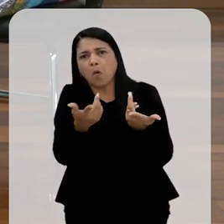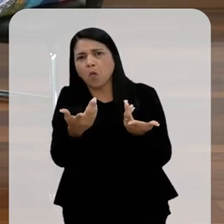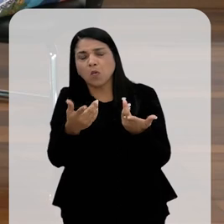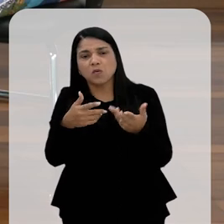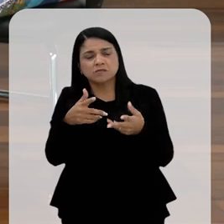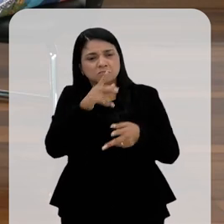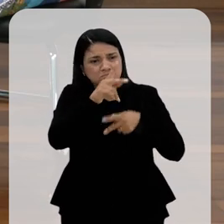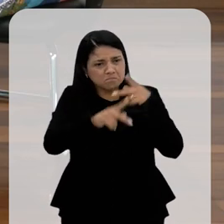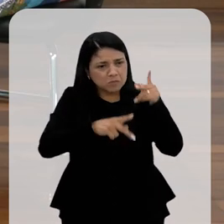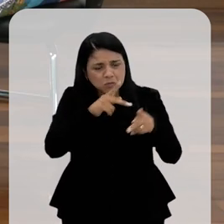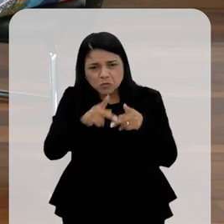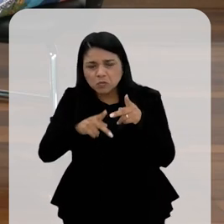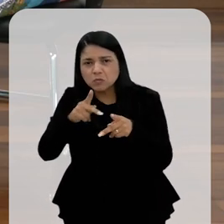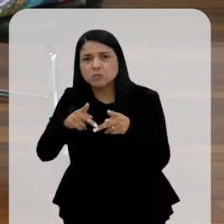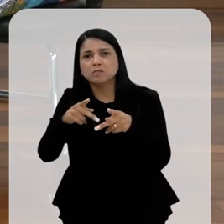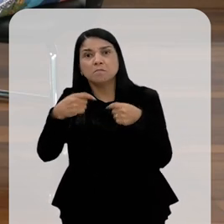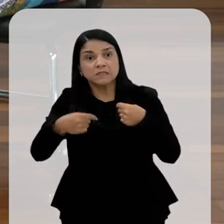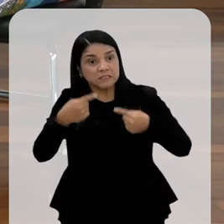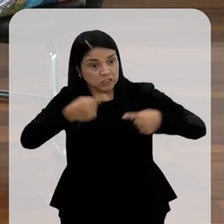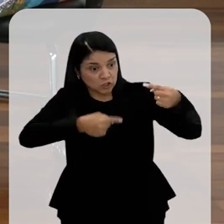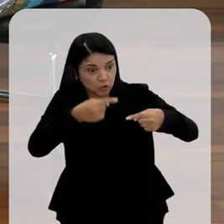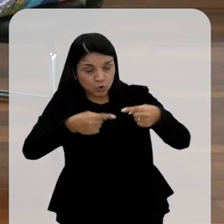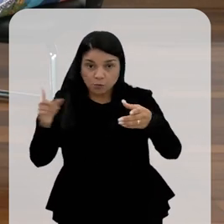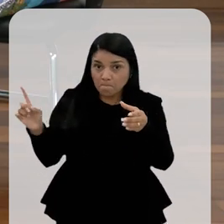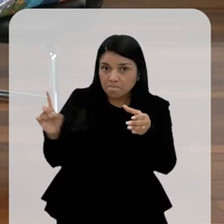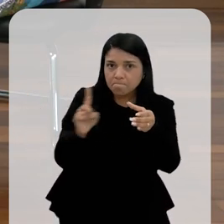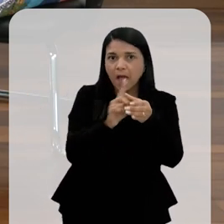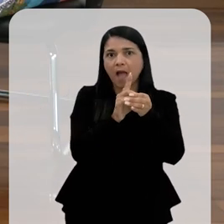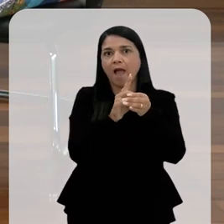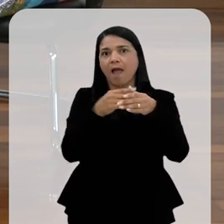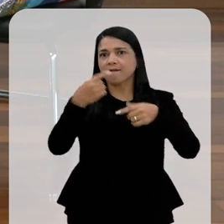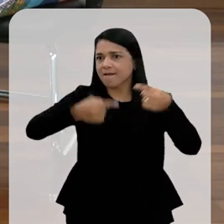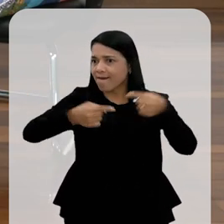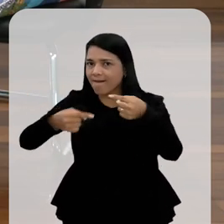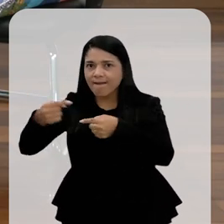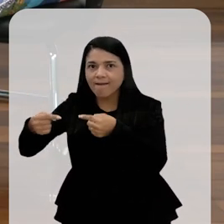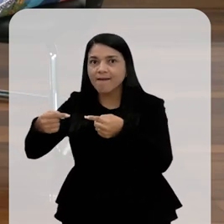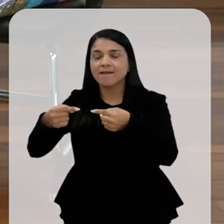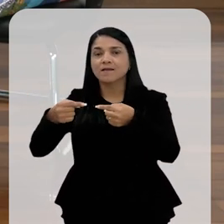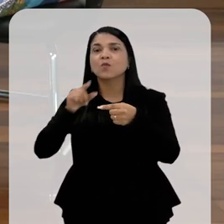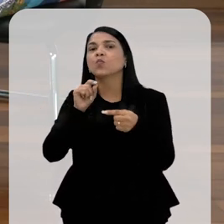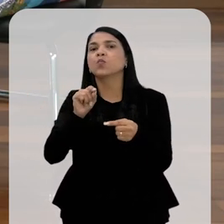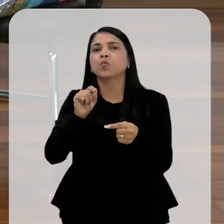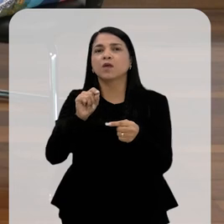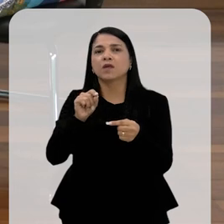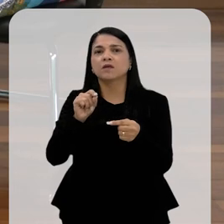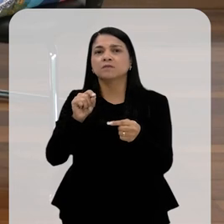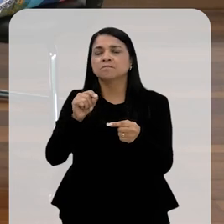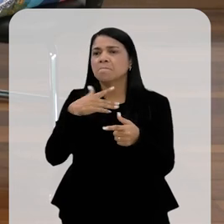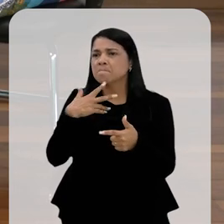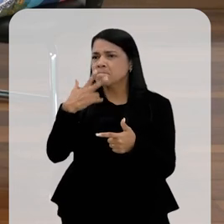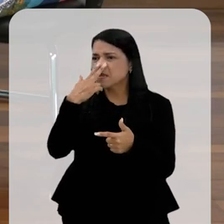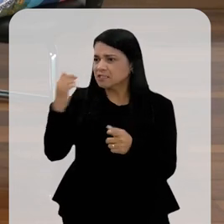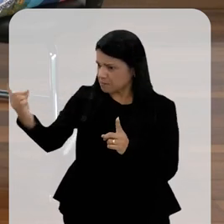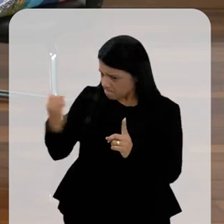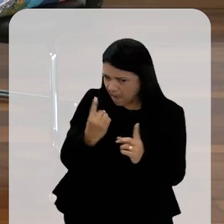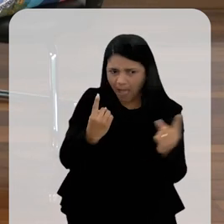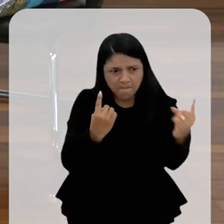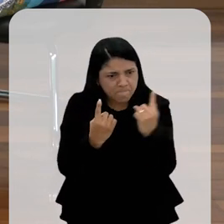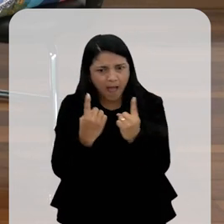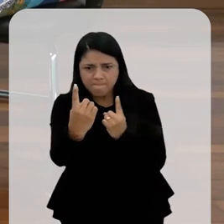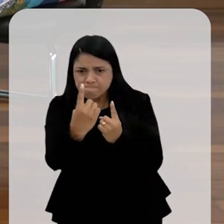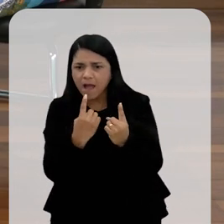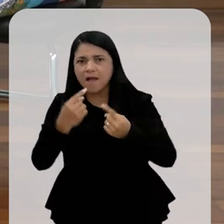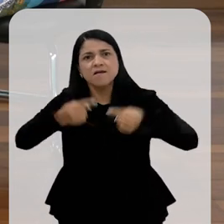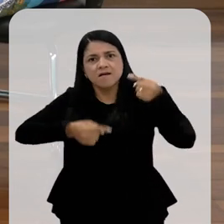pessoas, para se engajarem nessa discussão, elas acabam efetivamente tendo que serem trazidas para esse